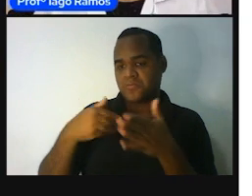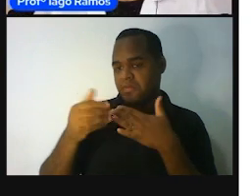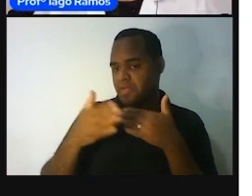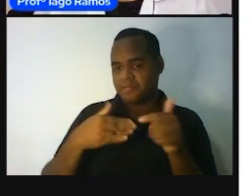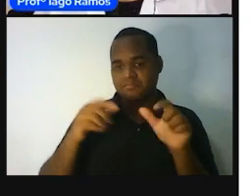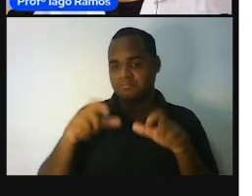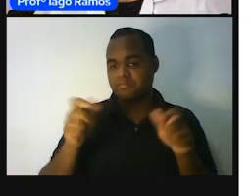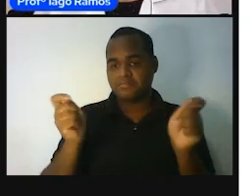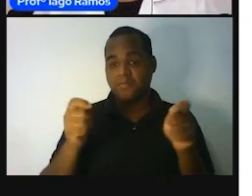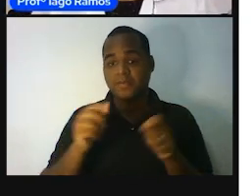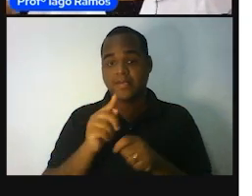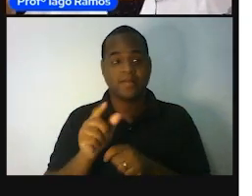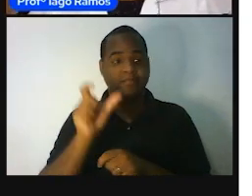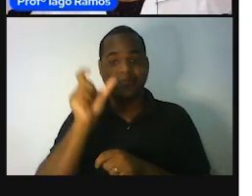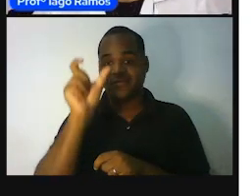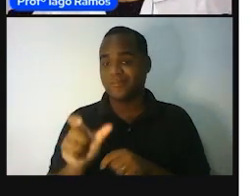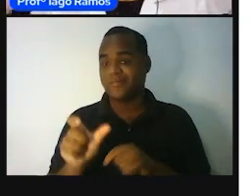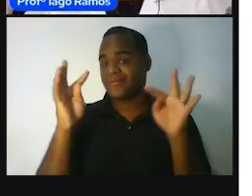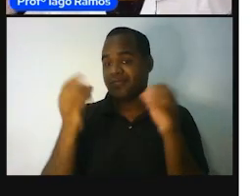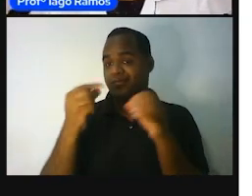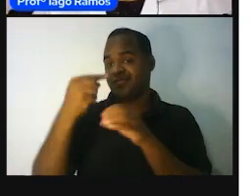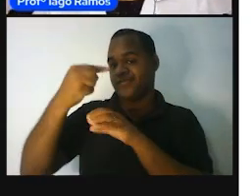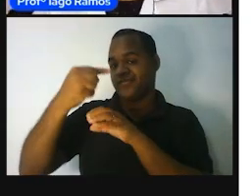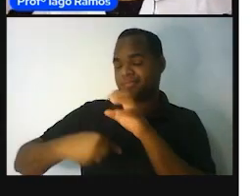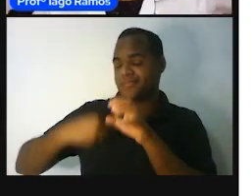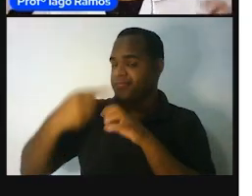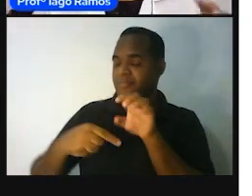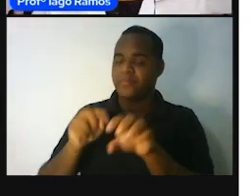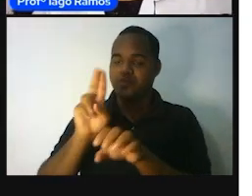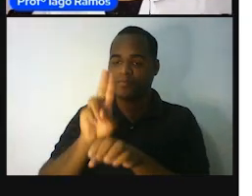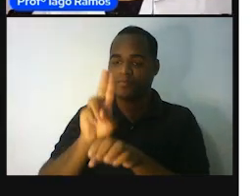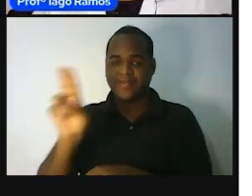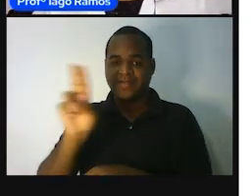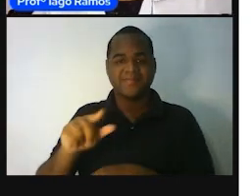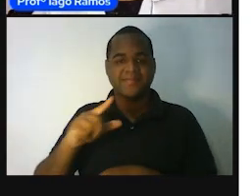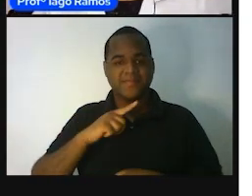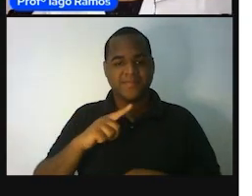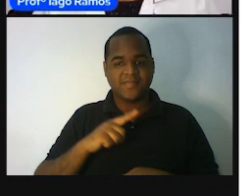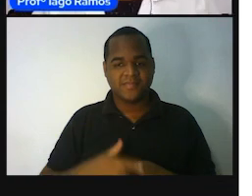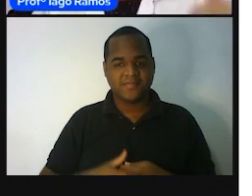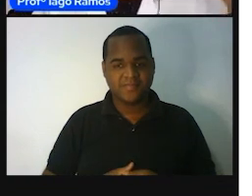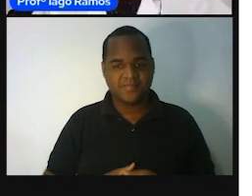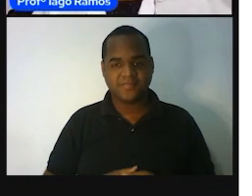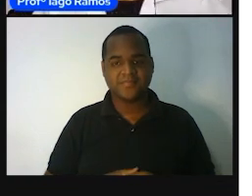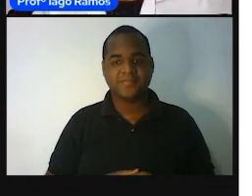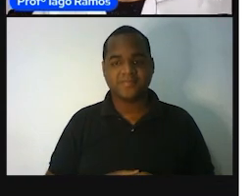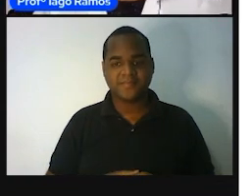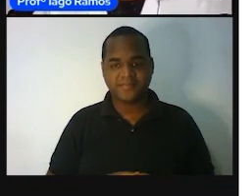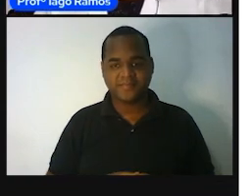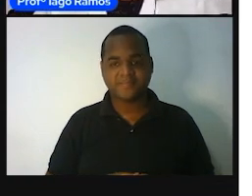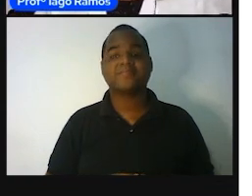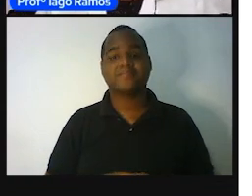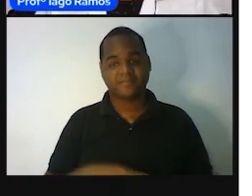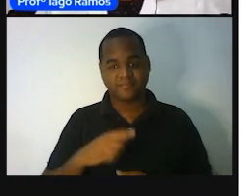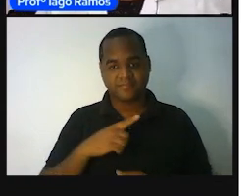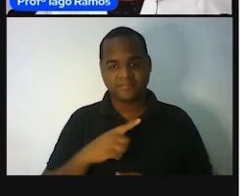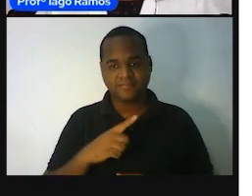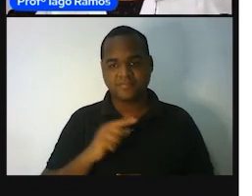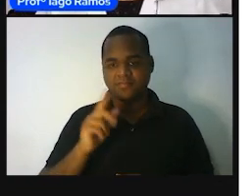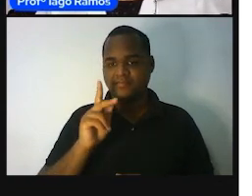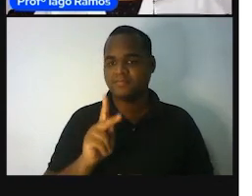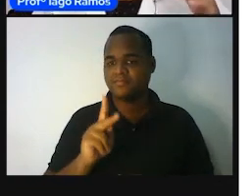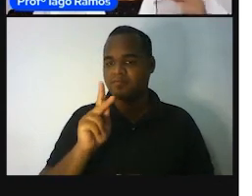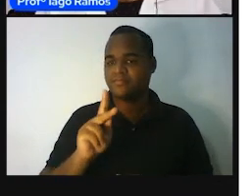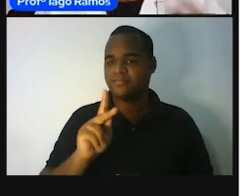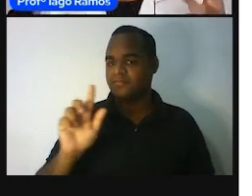mundo inteiro. Tá? O metro é o utilizado, o metro é o utilizado no boteiro. O filograma é o utilizado no